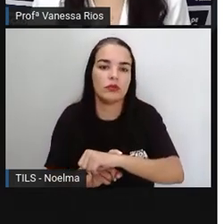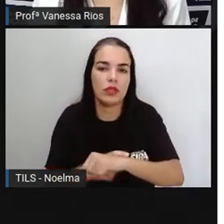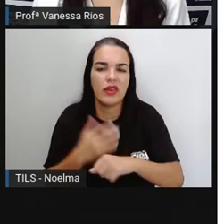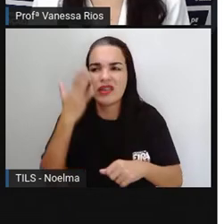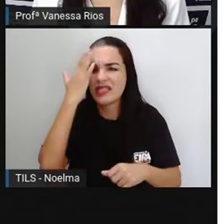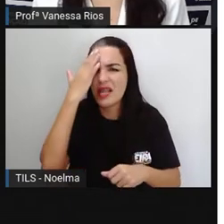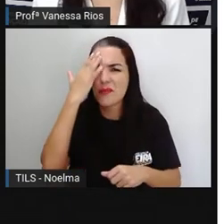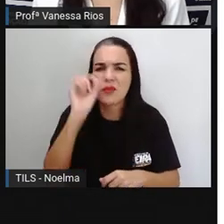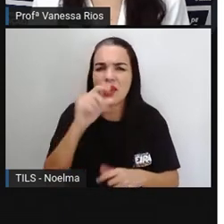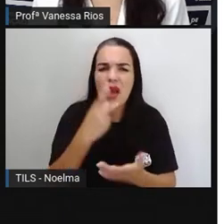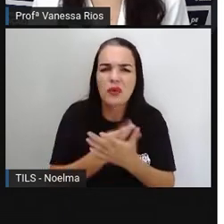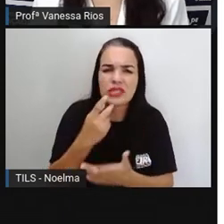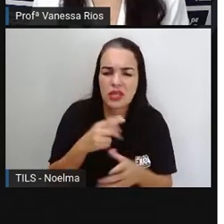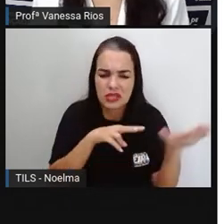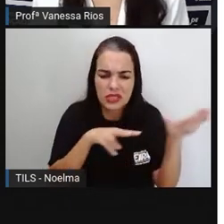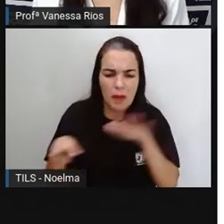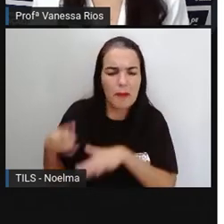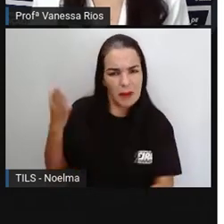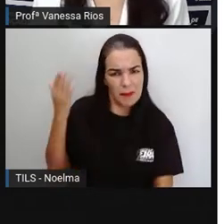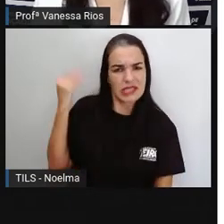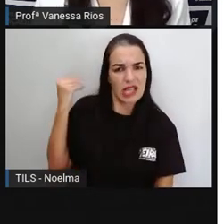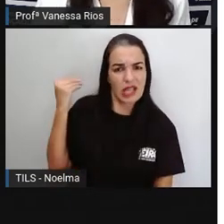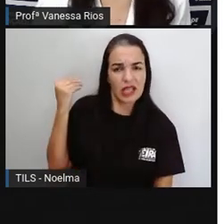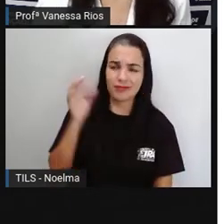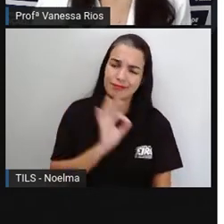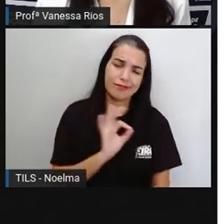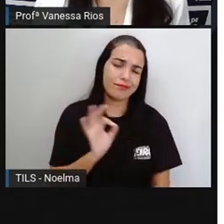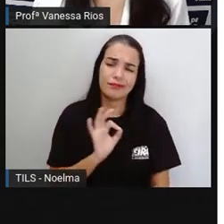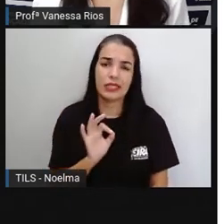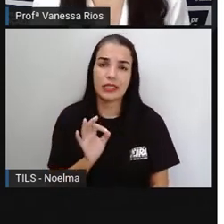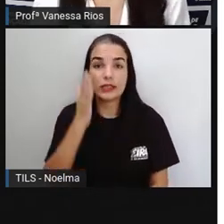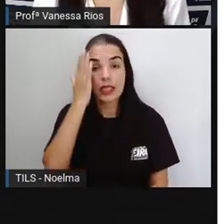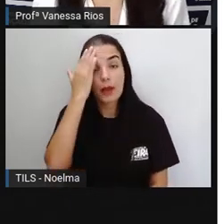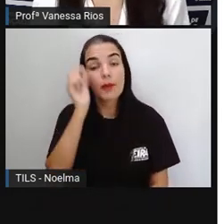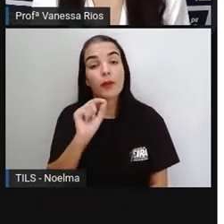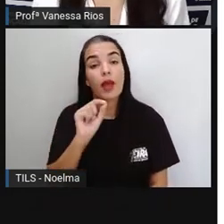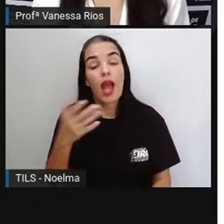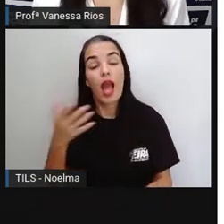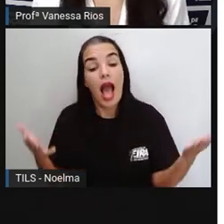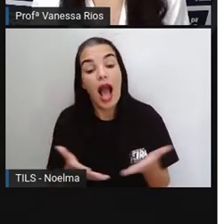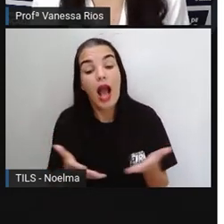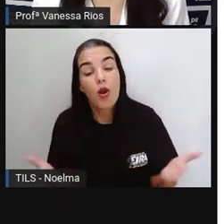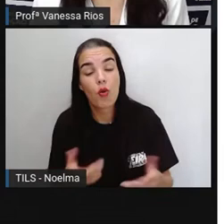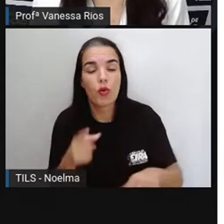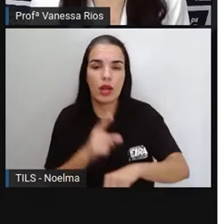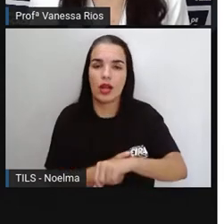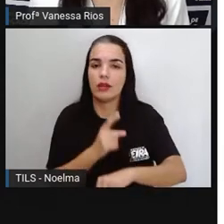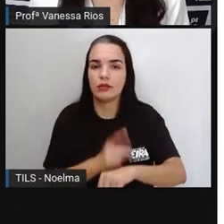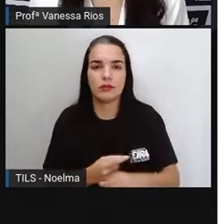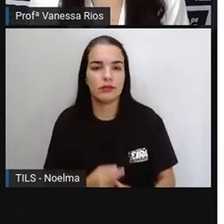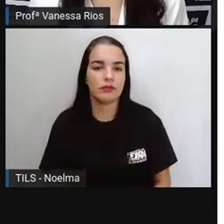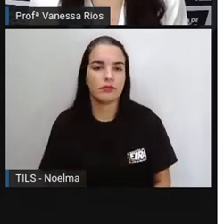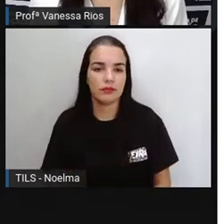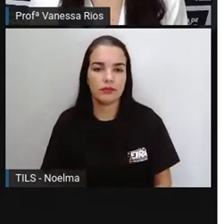passada, a gente quer saber, a gente quer observar nas notícias o que está acontecendo hoje.